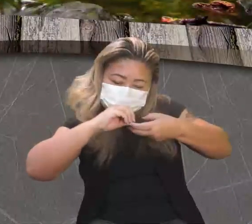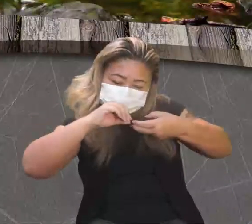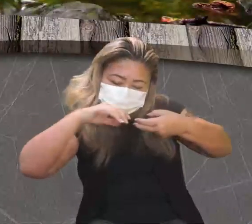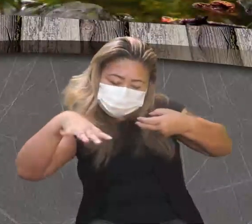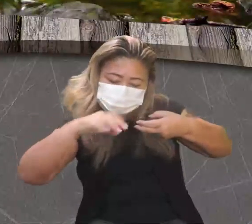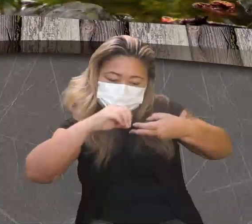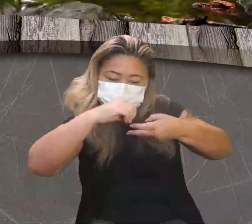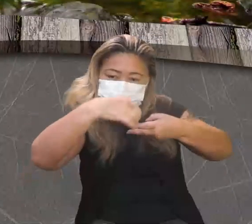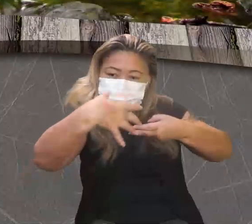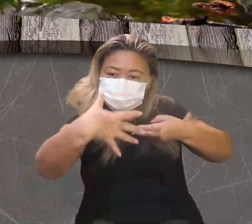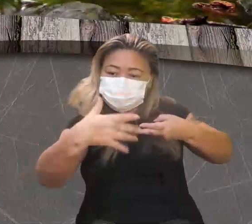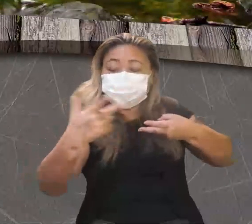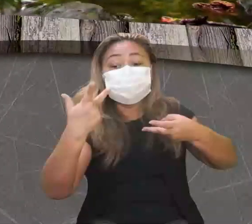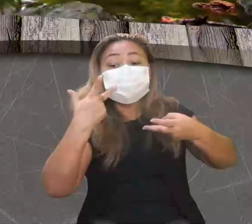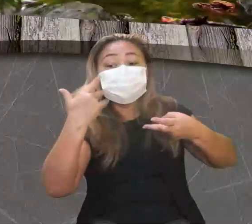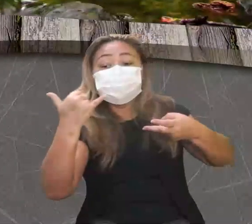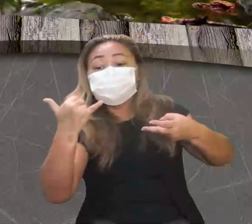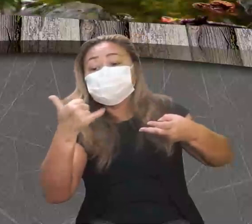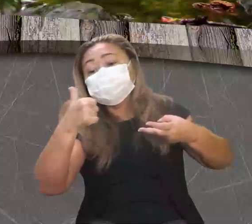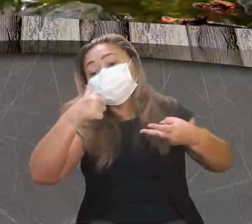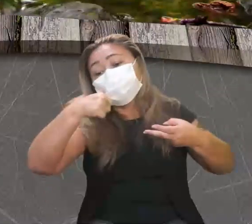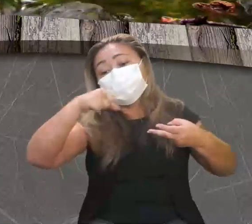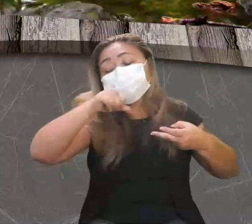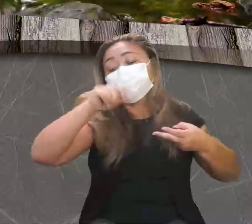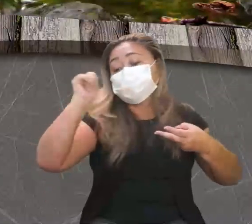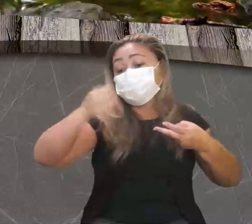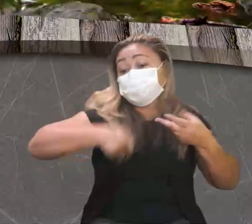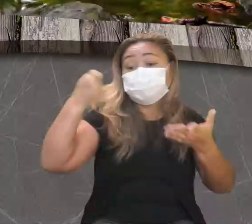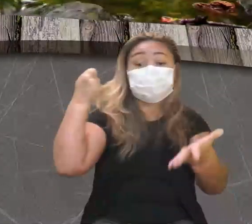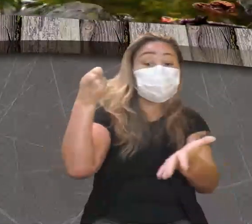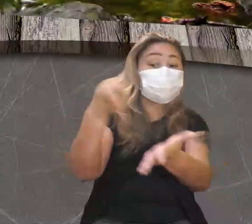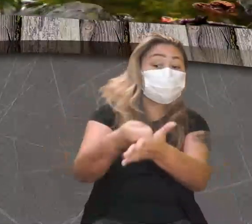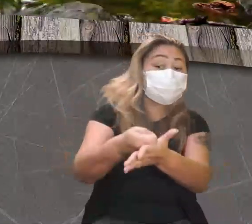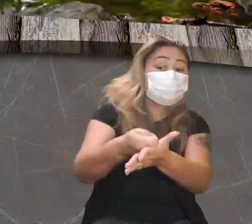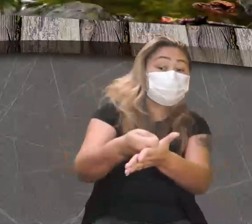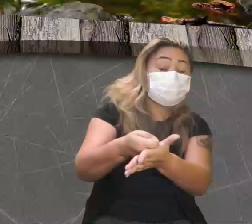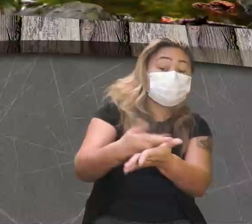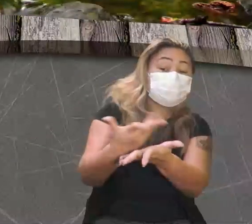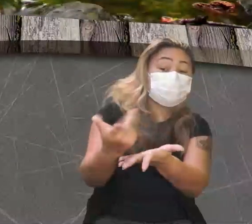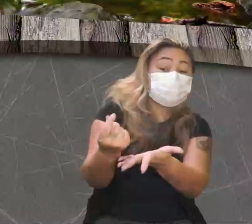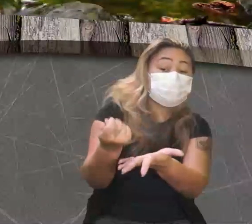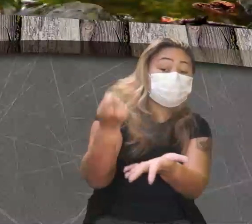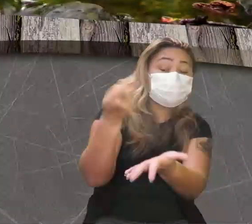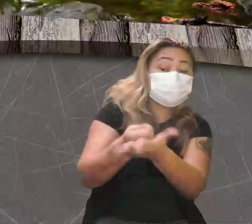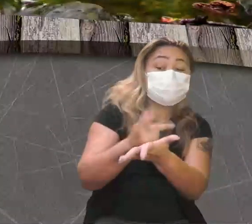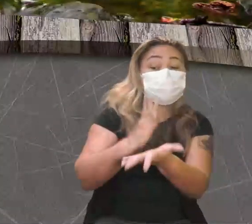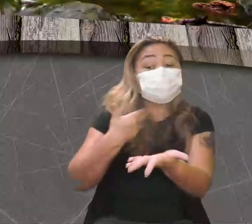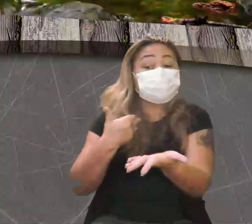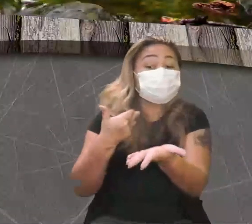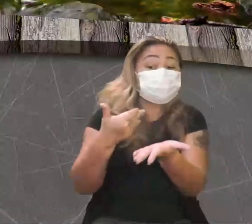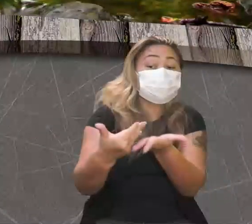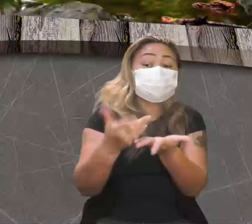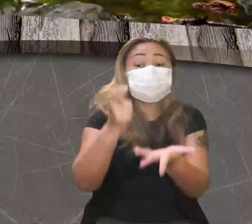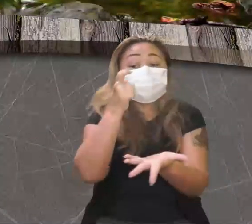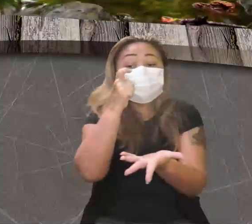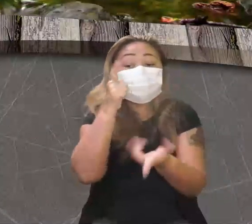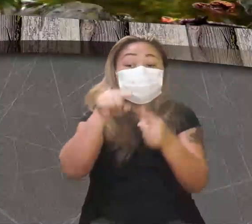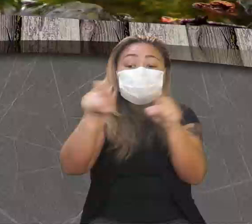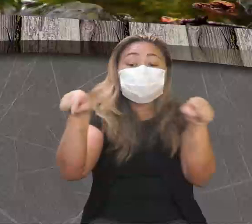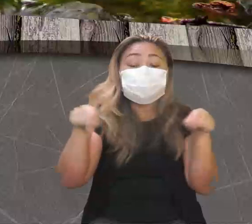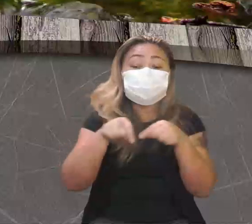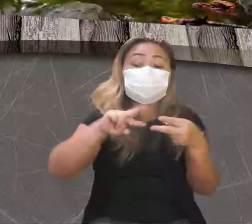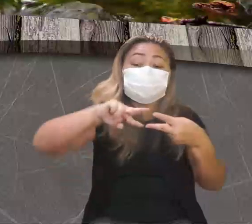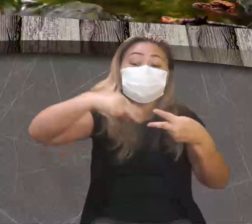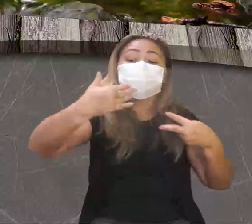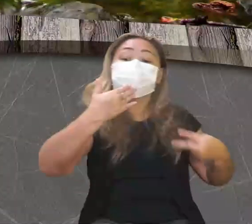pais que podem, né? Financeiramente falando, chegar para um laboratório